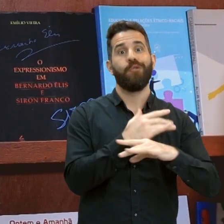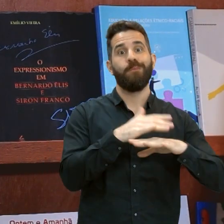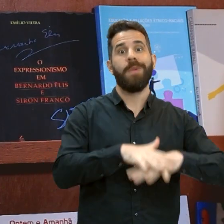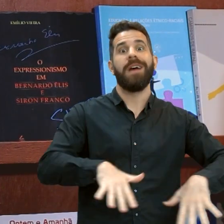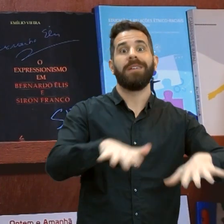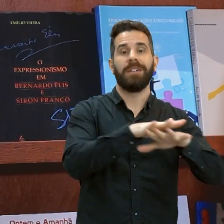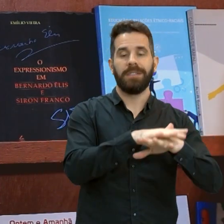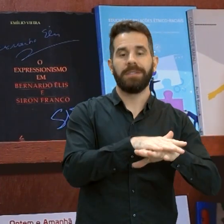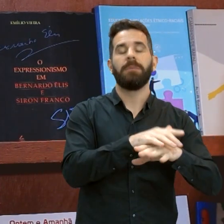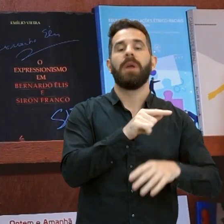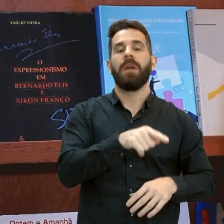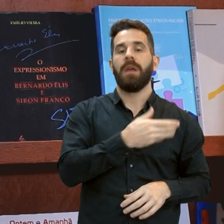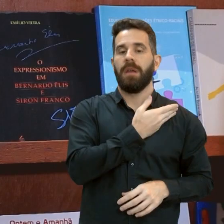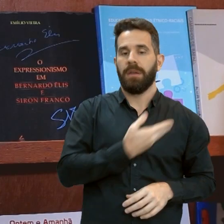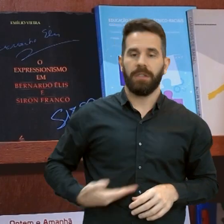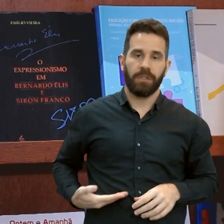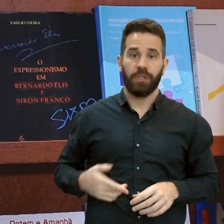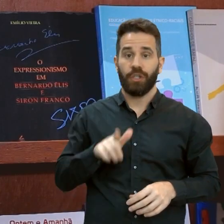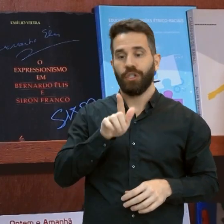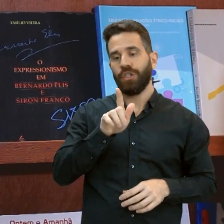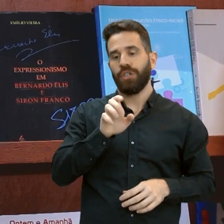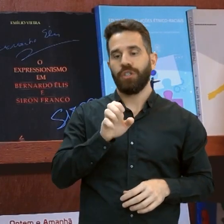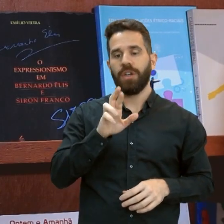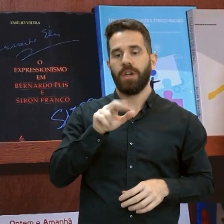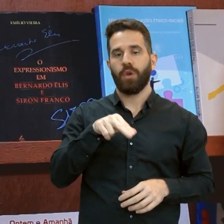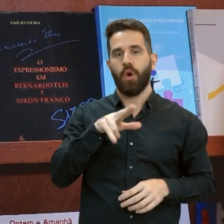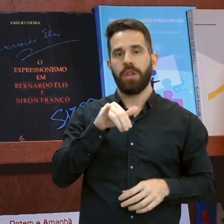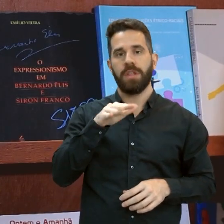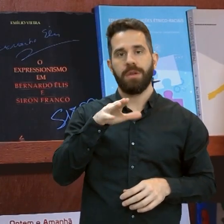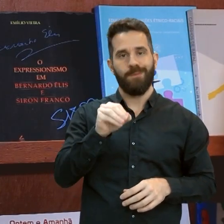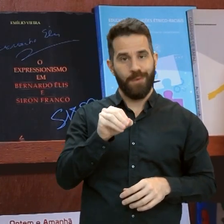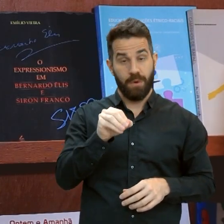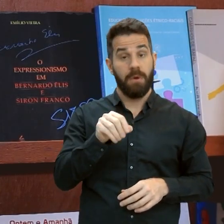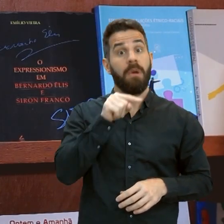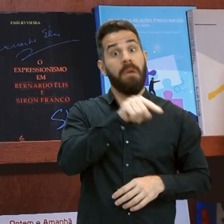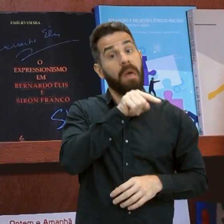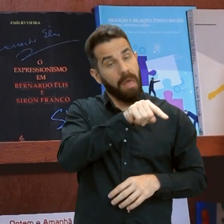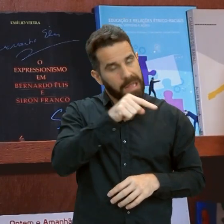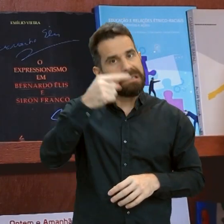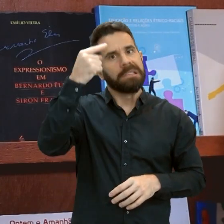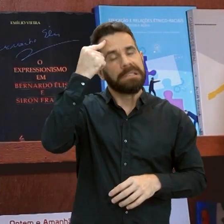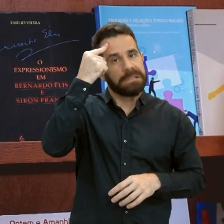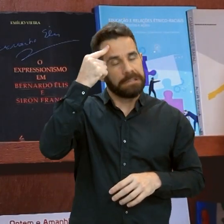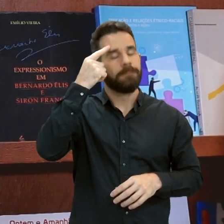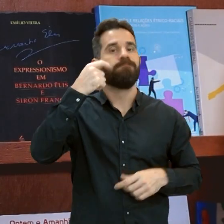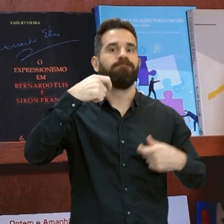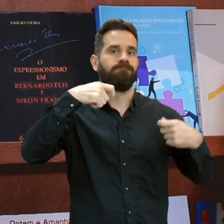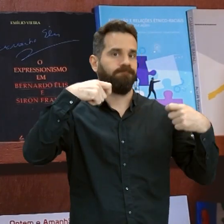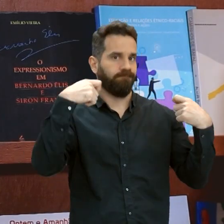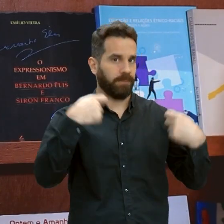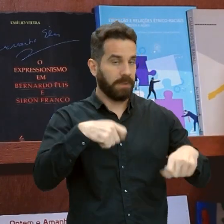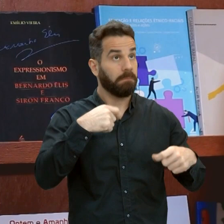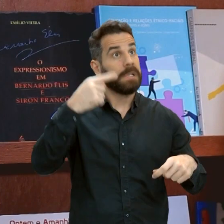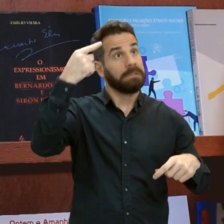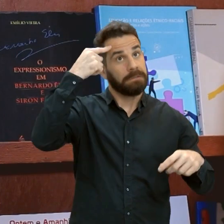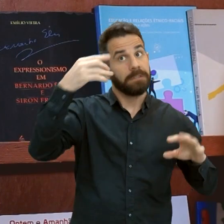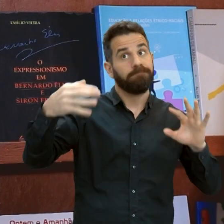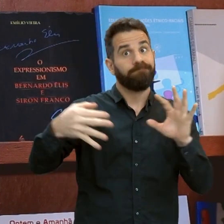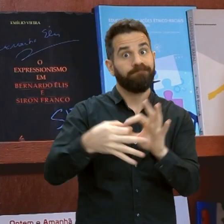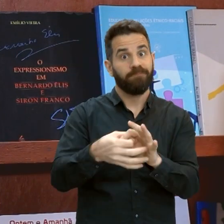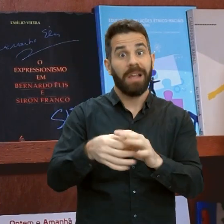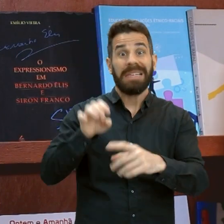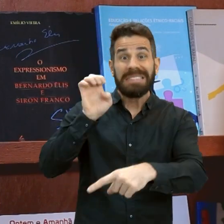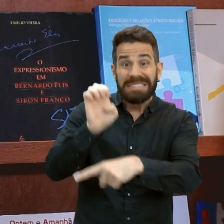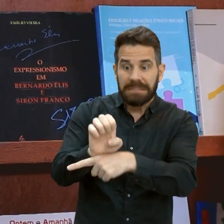o governador Jerônimo Coimbra Bueno. Então ele já pensava em Goiás como um